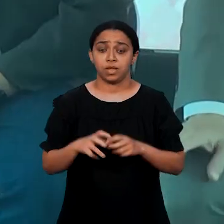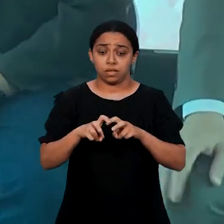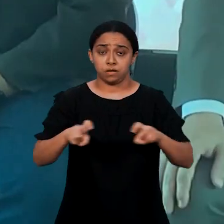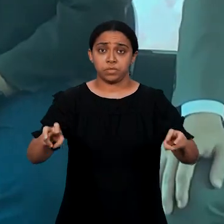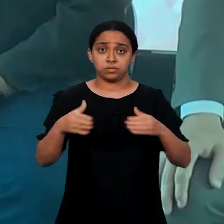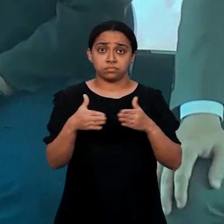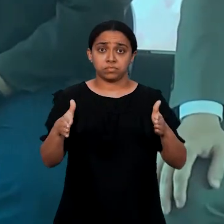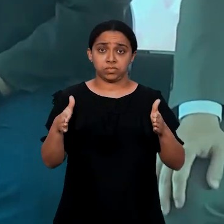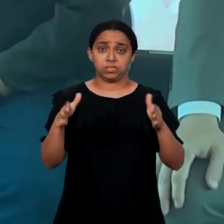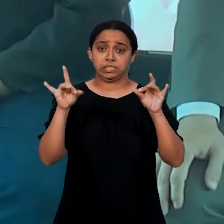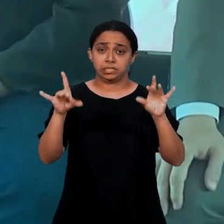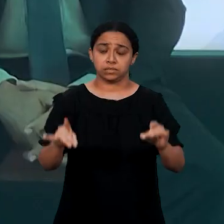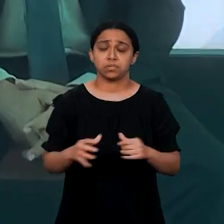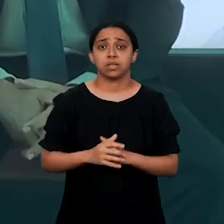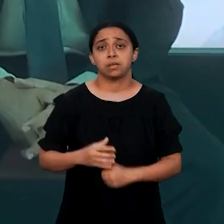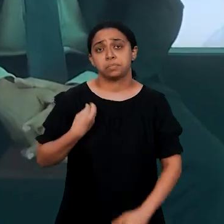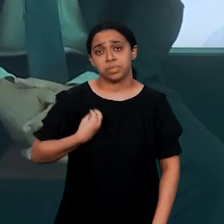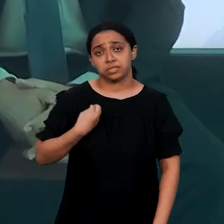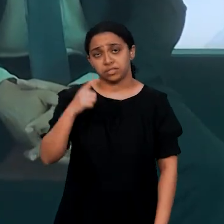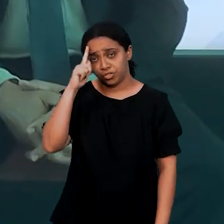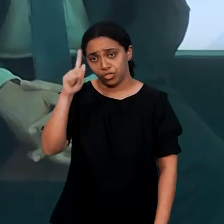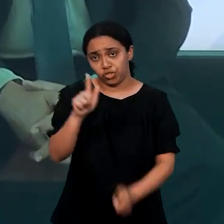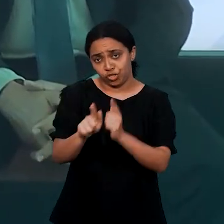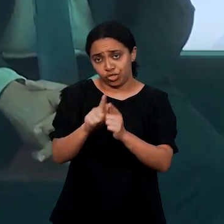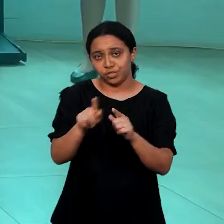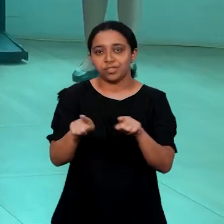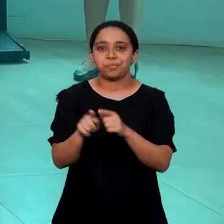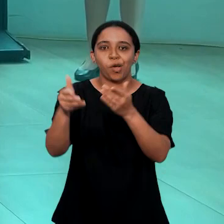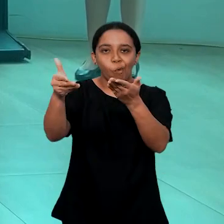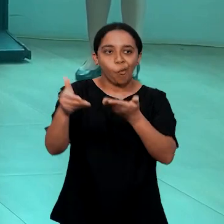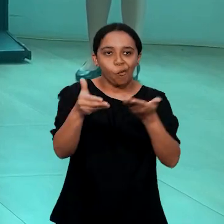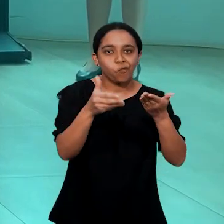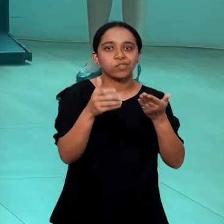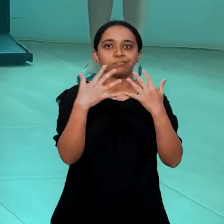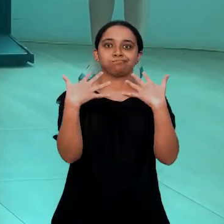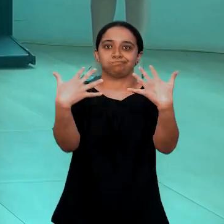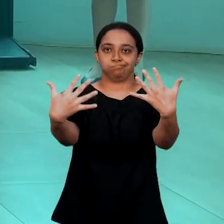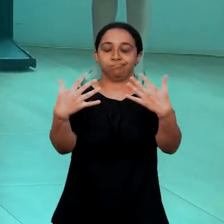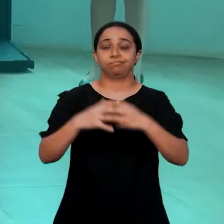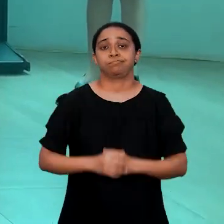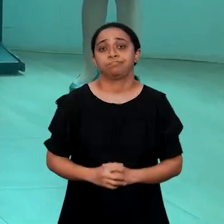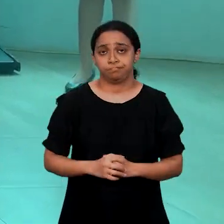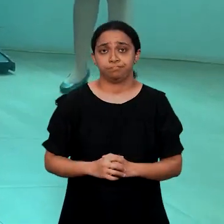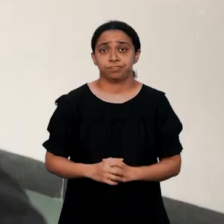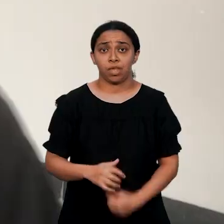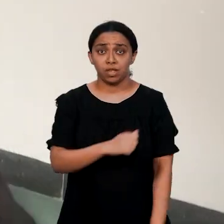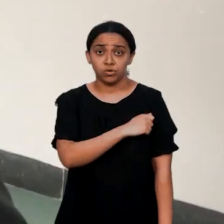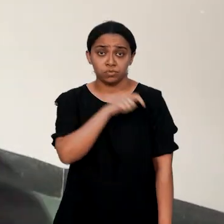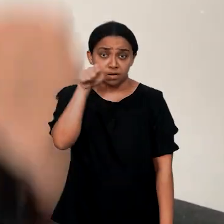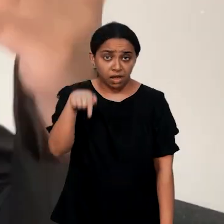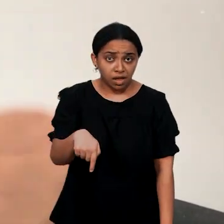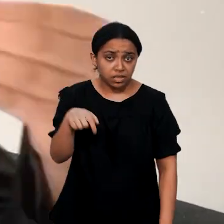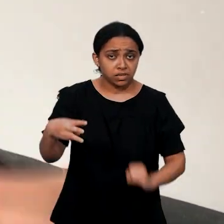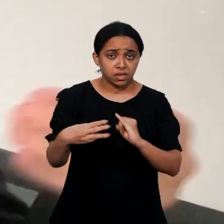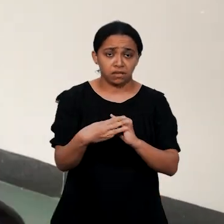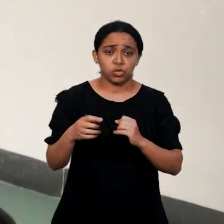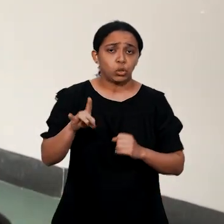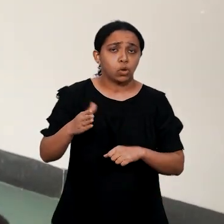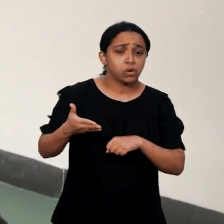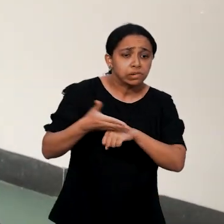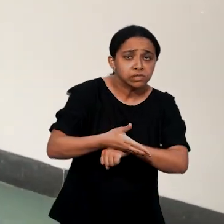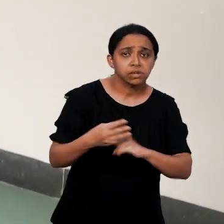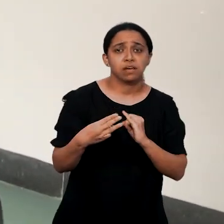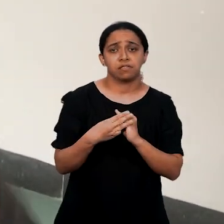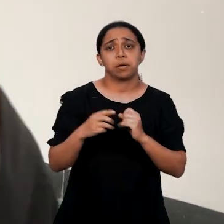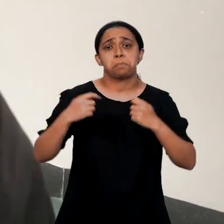O dispositivo de honra contou com a presença de gestores e convidados no palco do auditório. O estudante não tem que só entrar